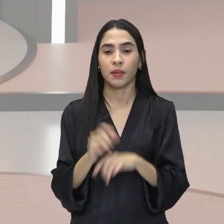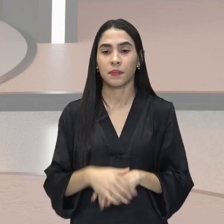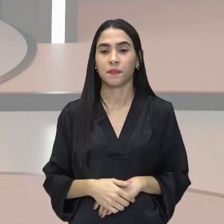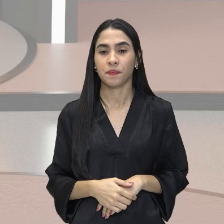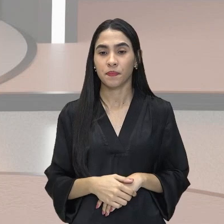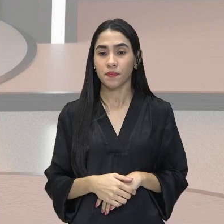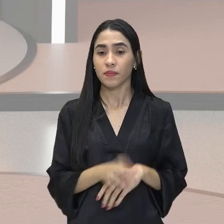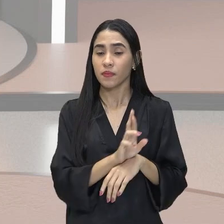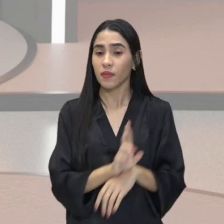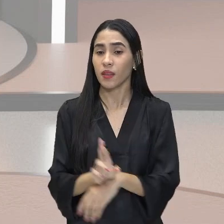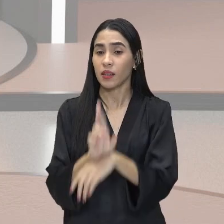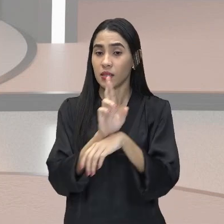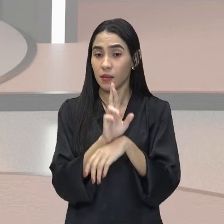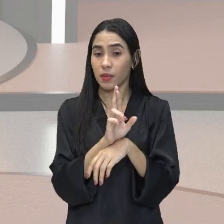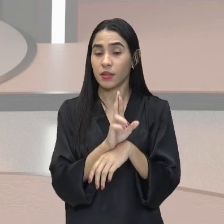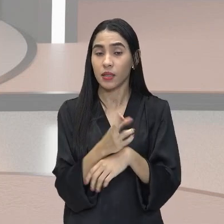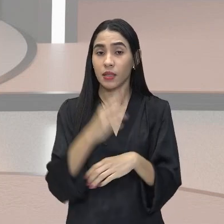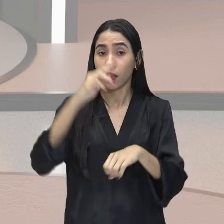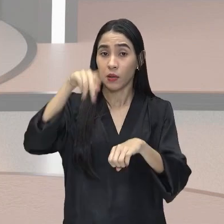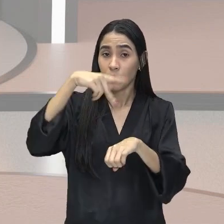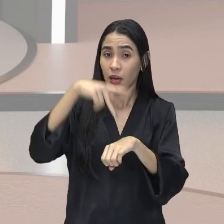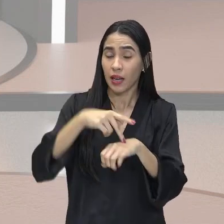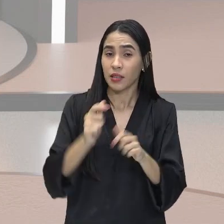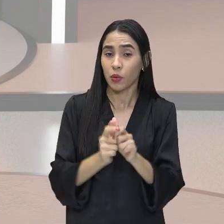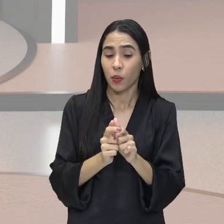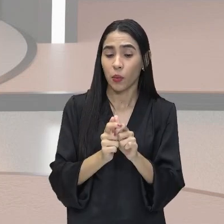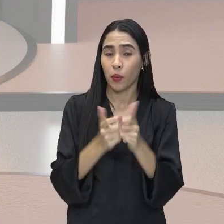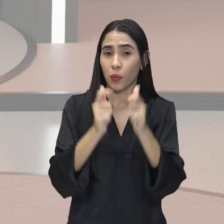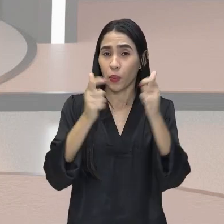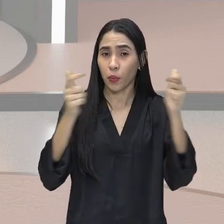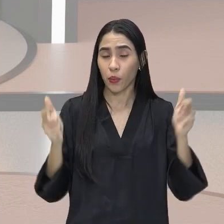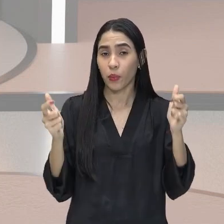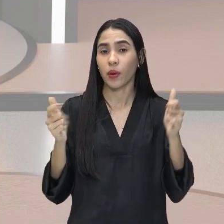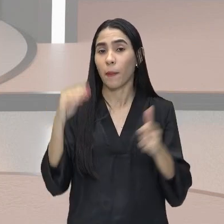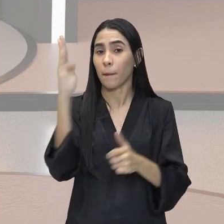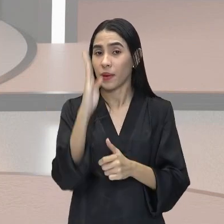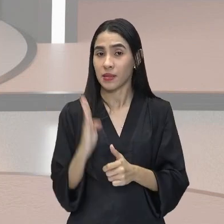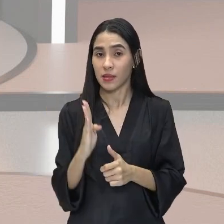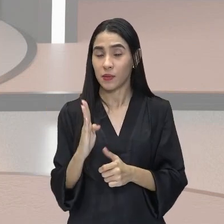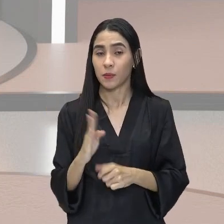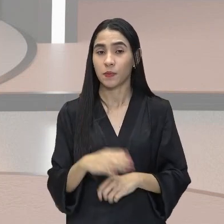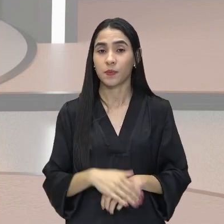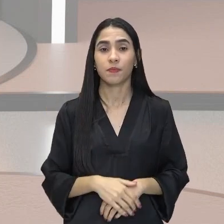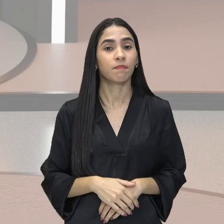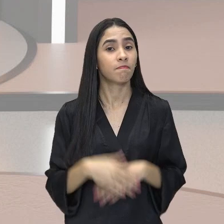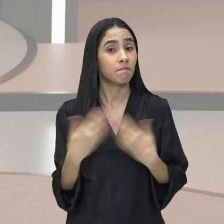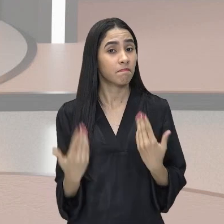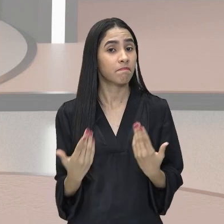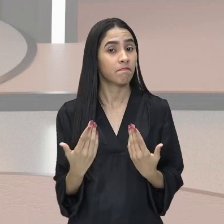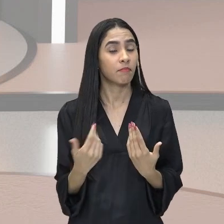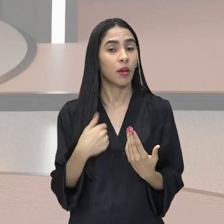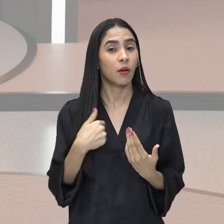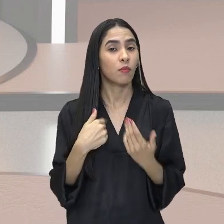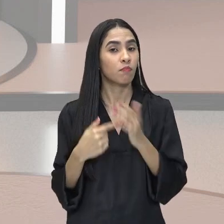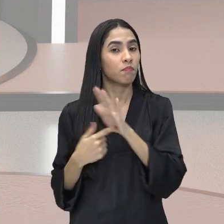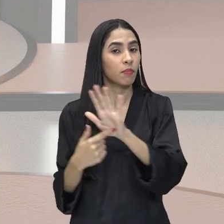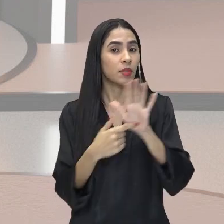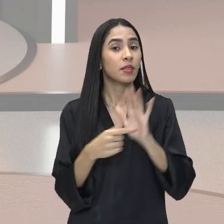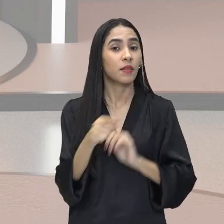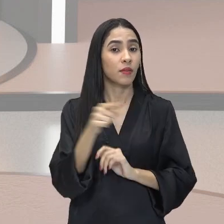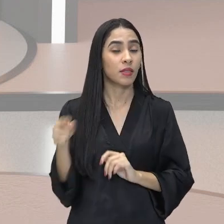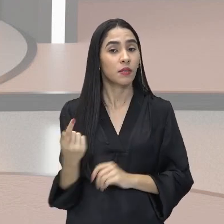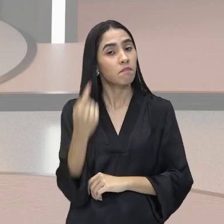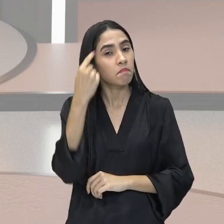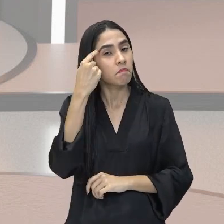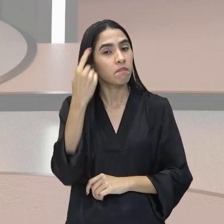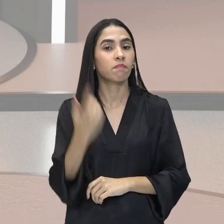representa no país tão grande como o nosso, que é o Brasil? Essa é uma questão que eu posso até deixar para vocês,